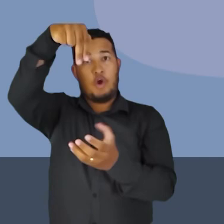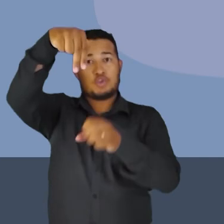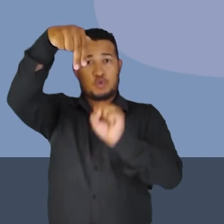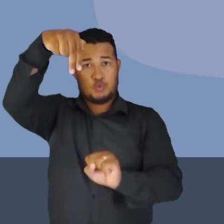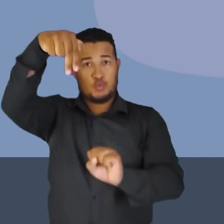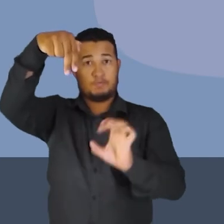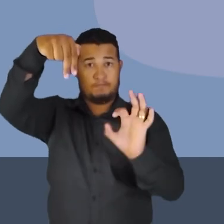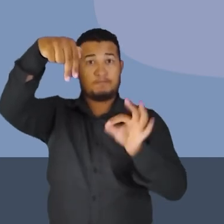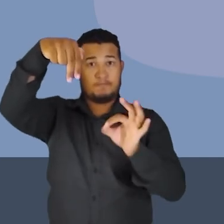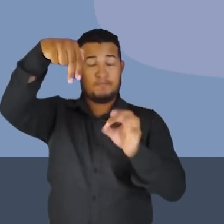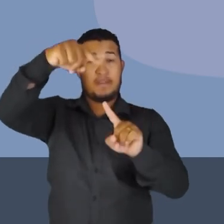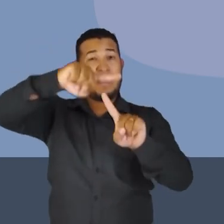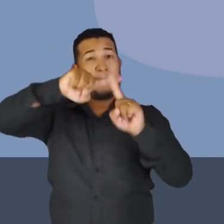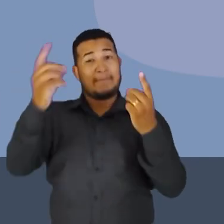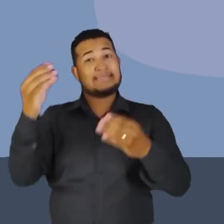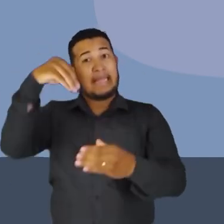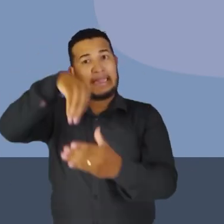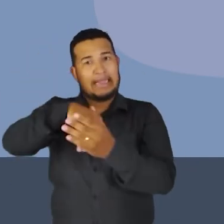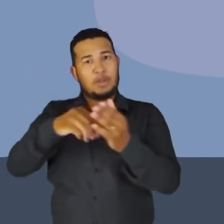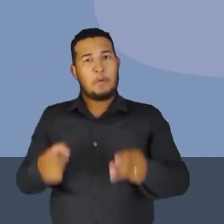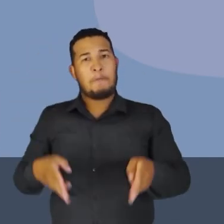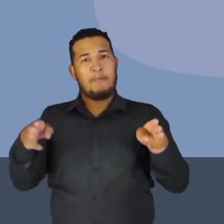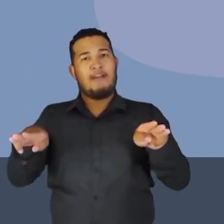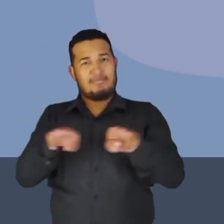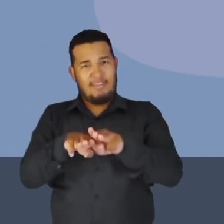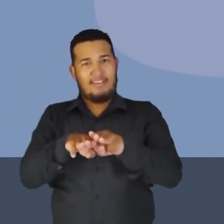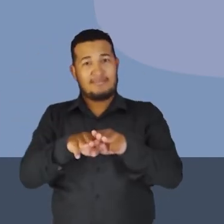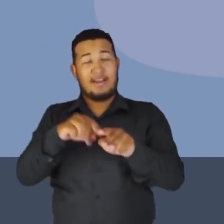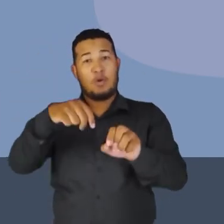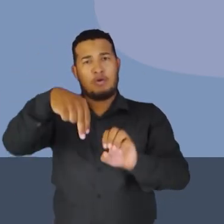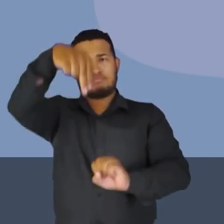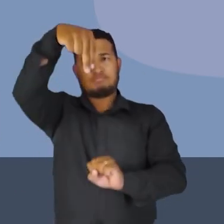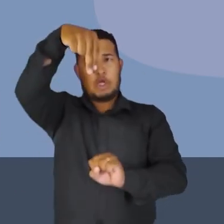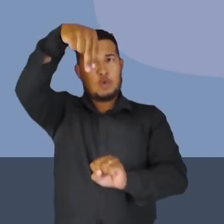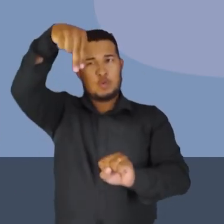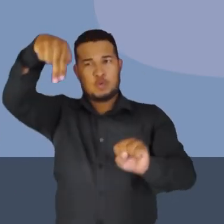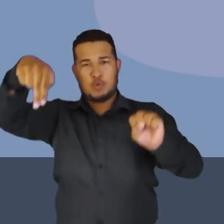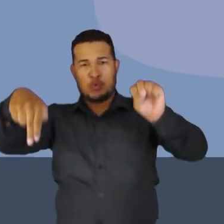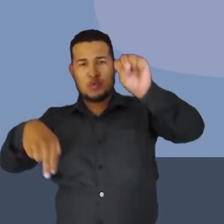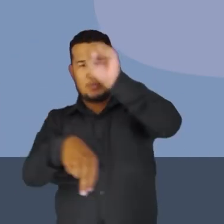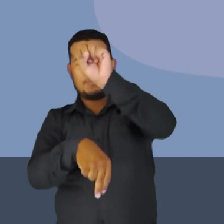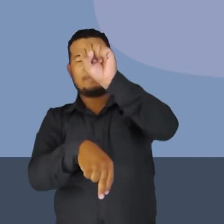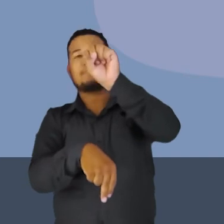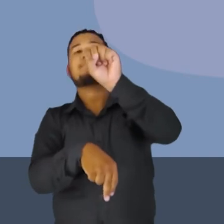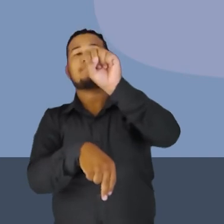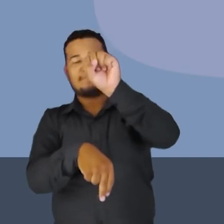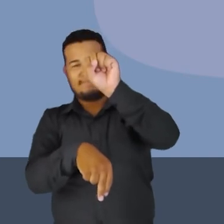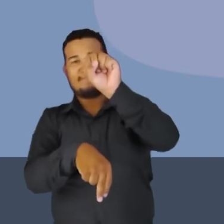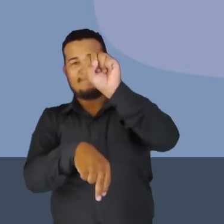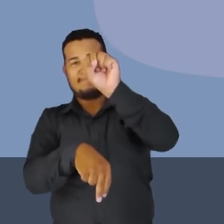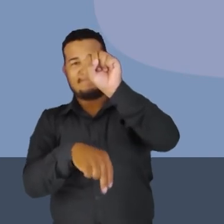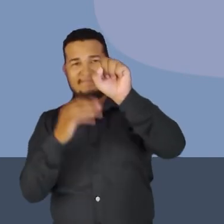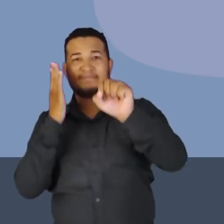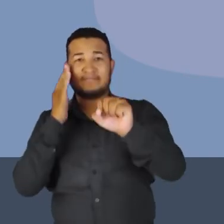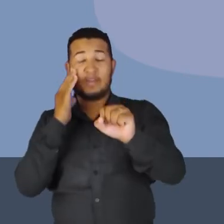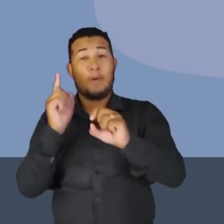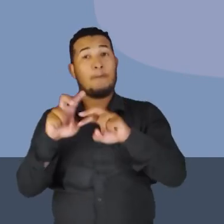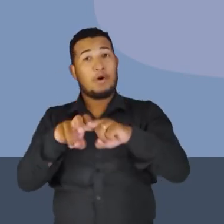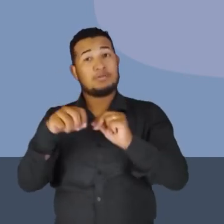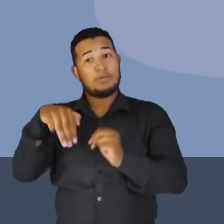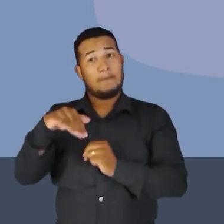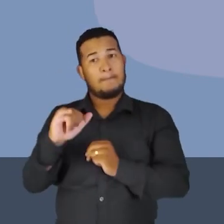geográfico da Terra. No entanto, o polo sul magnético estaria